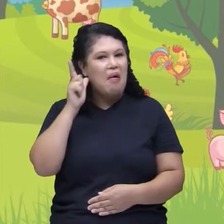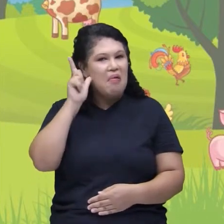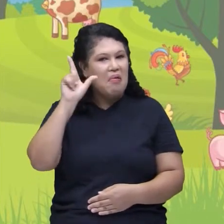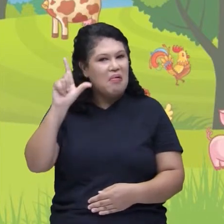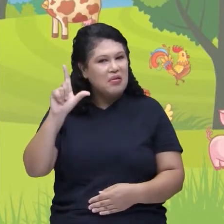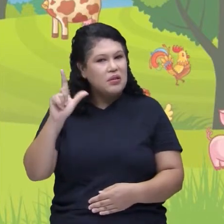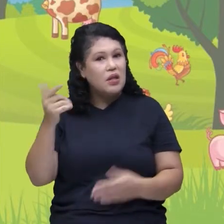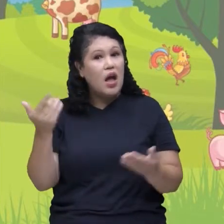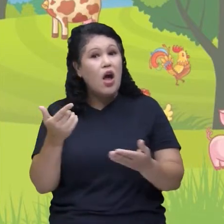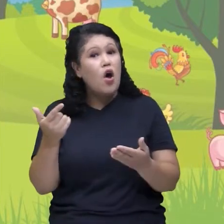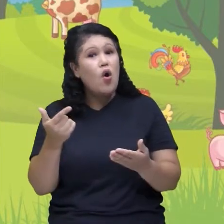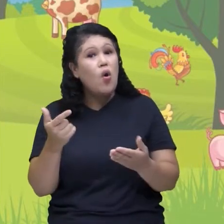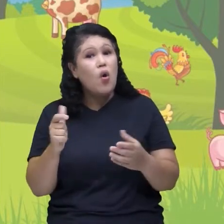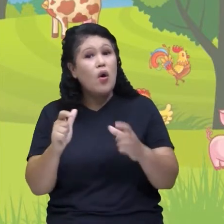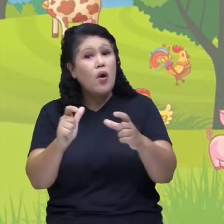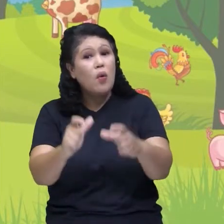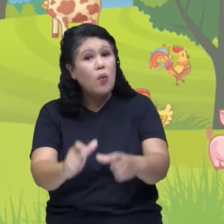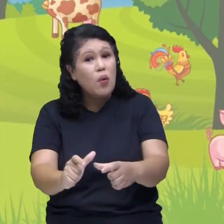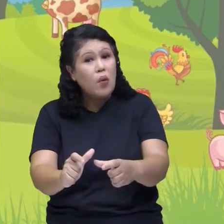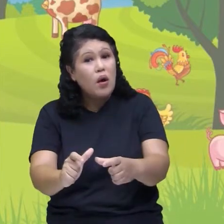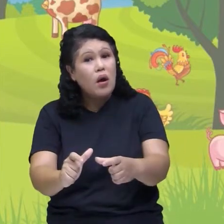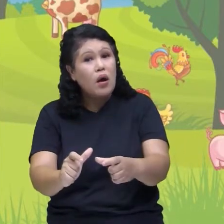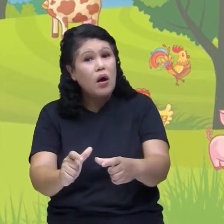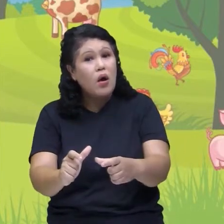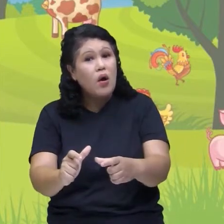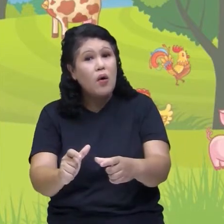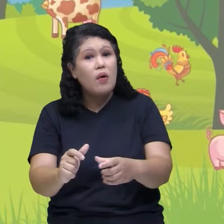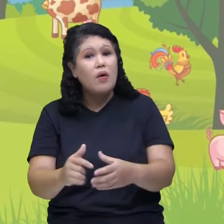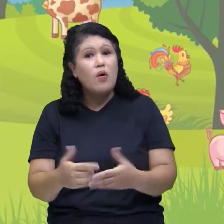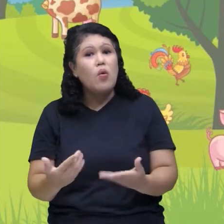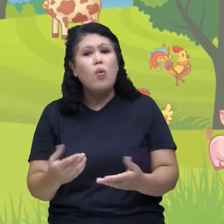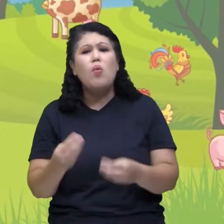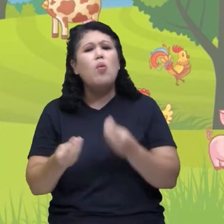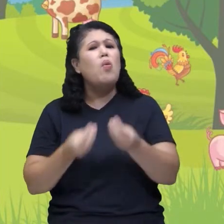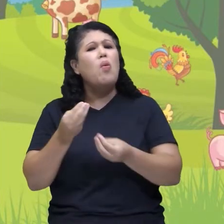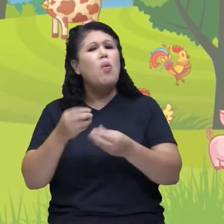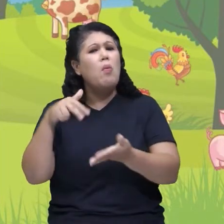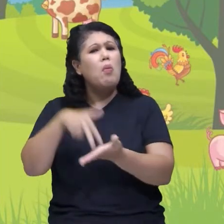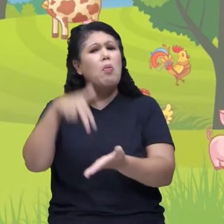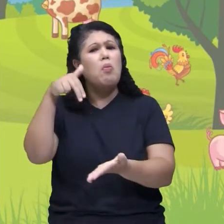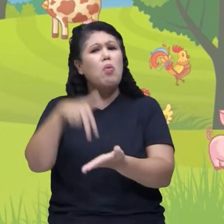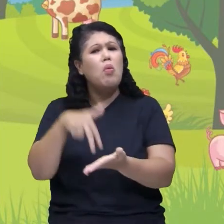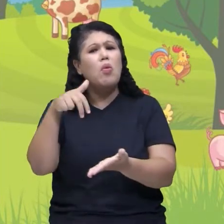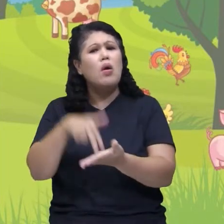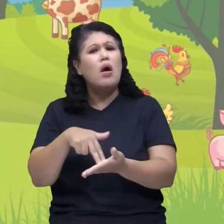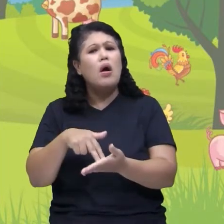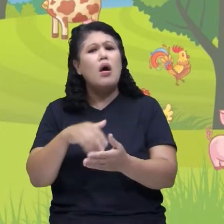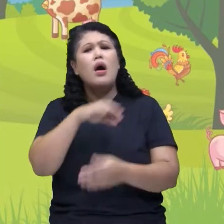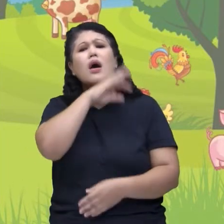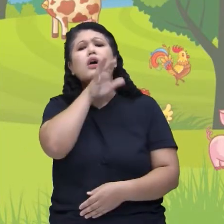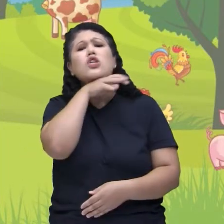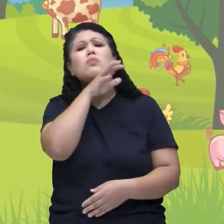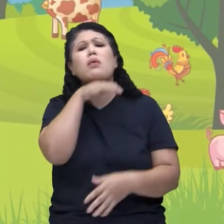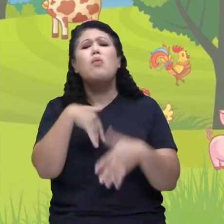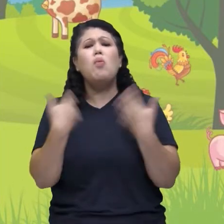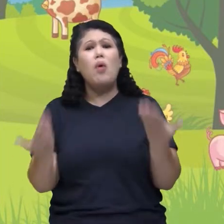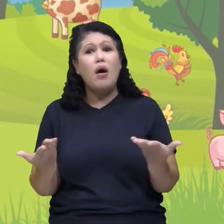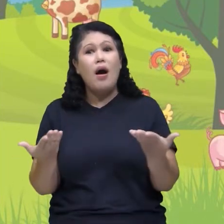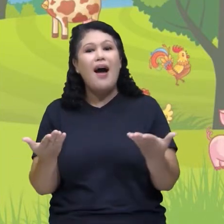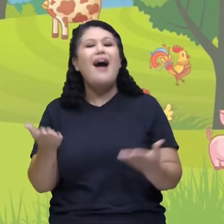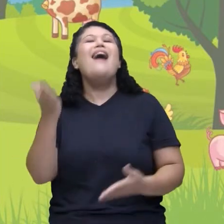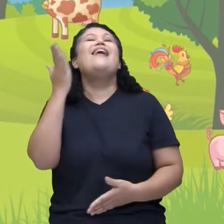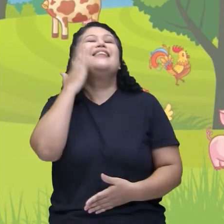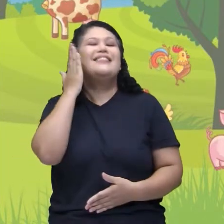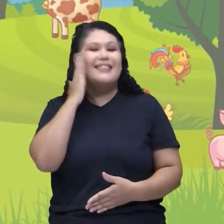Hum! Agora, gente vai pular. Qual será o animal que faz um pulo? Hum! Qual será? Já sei!